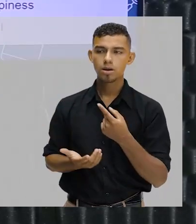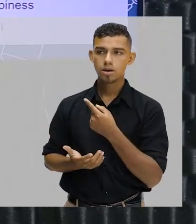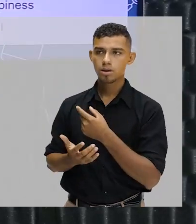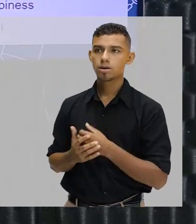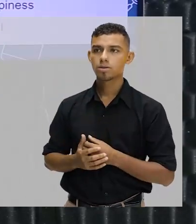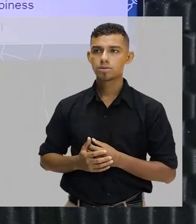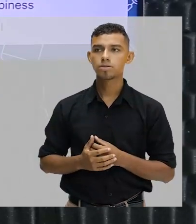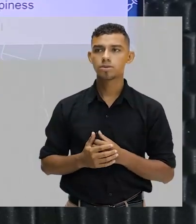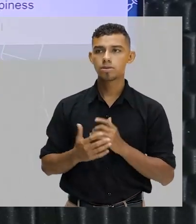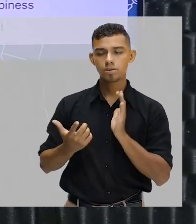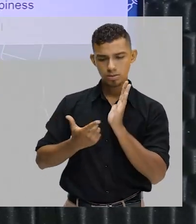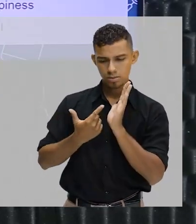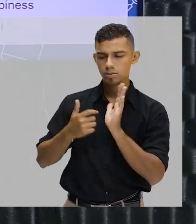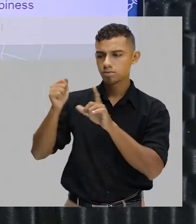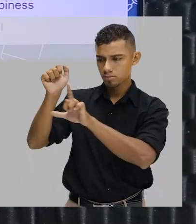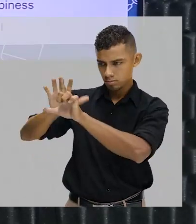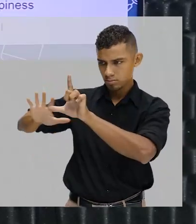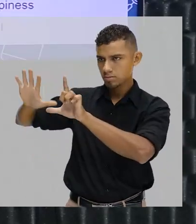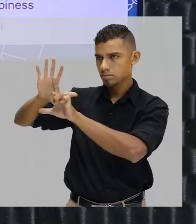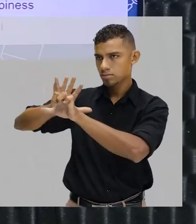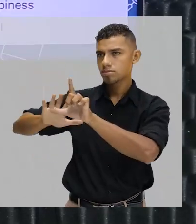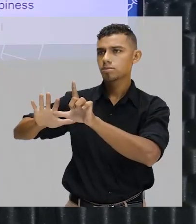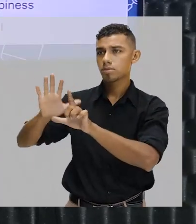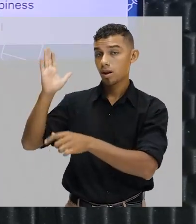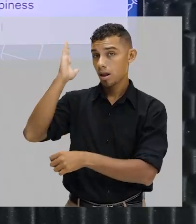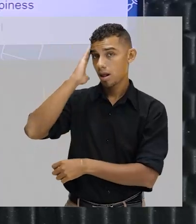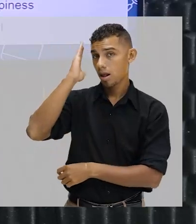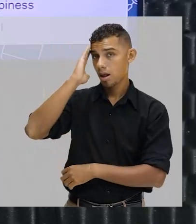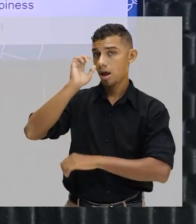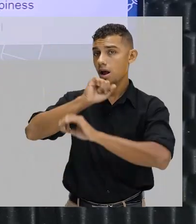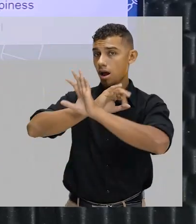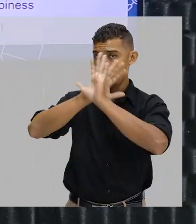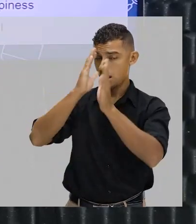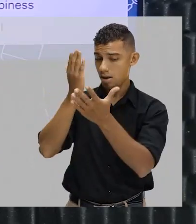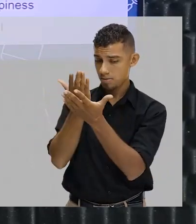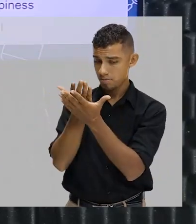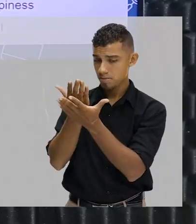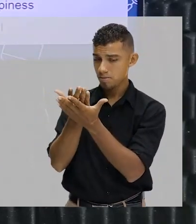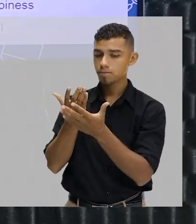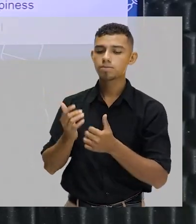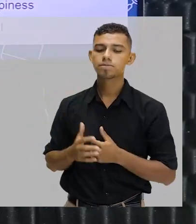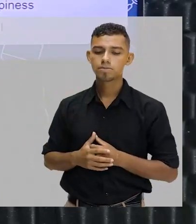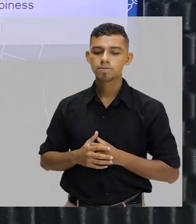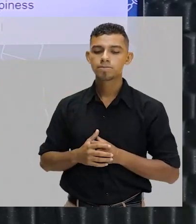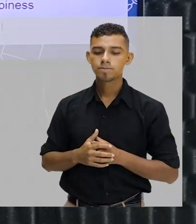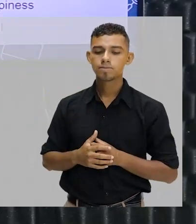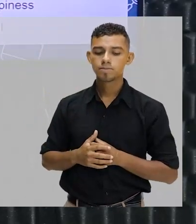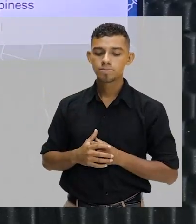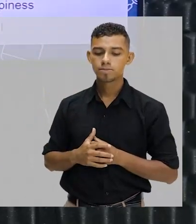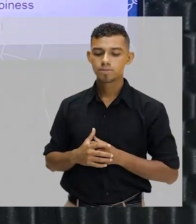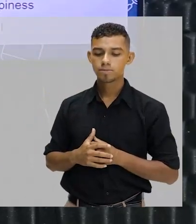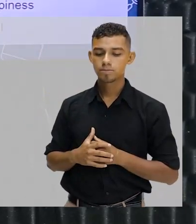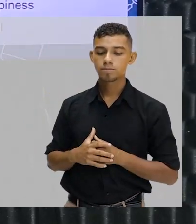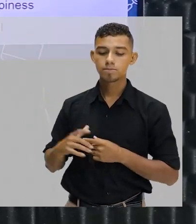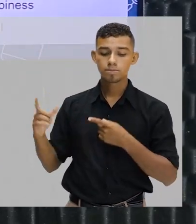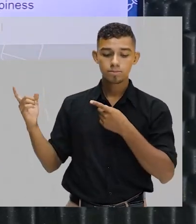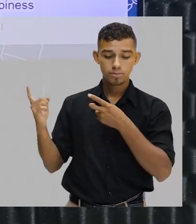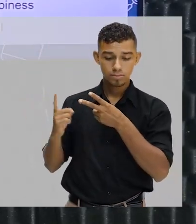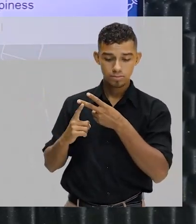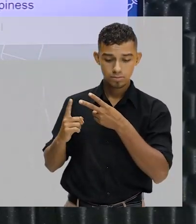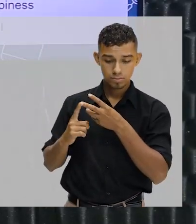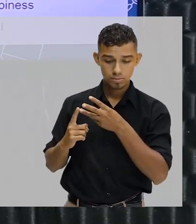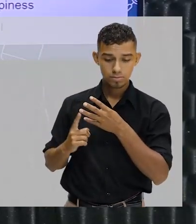nossa apostila, lá na plataforma Gonçalves Dias, para você poder ler e estudar melhor esse material. Able é o nosso